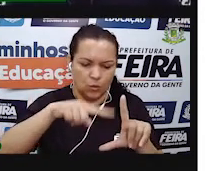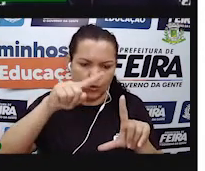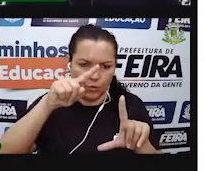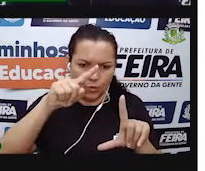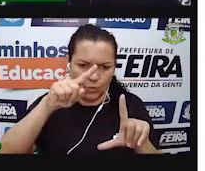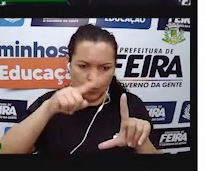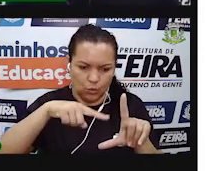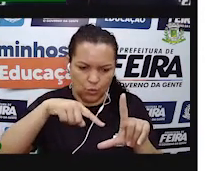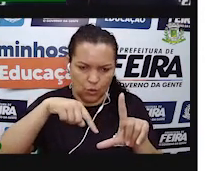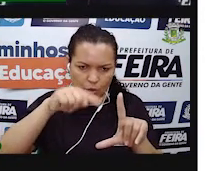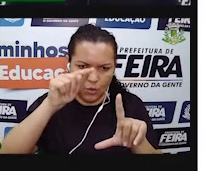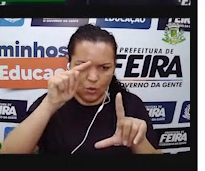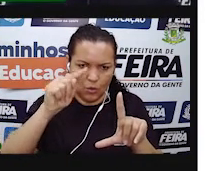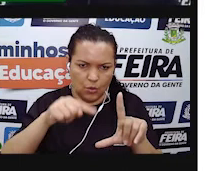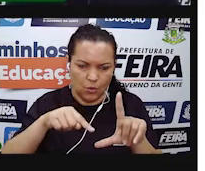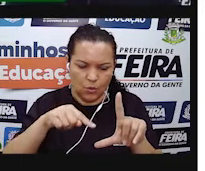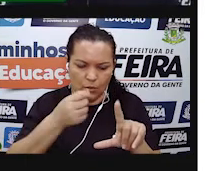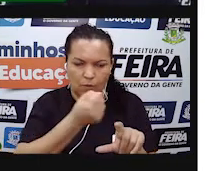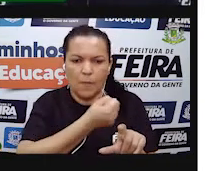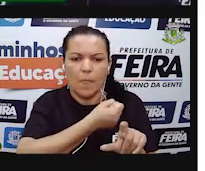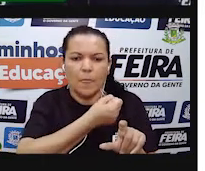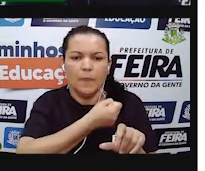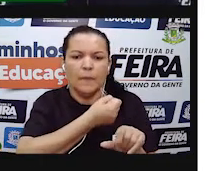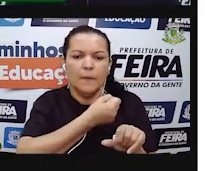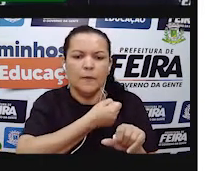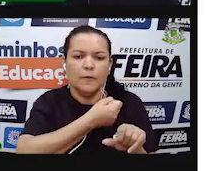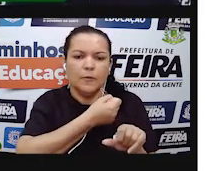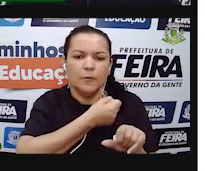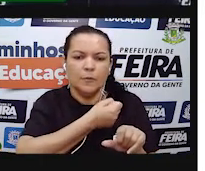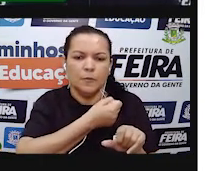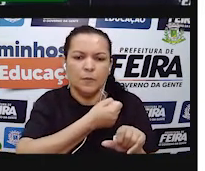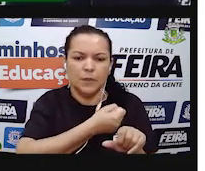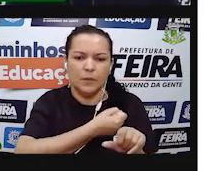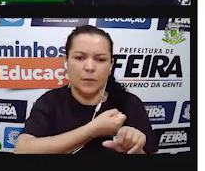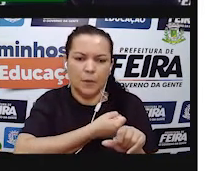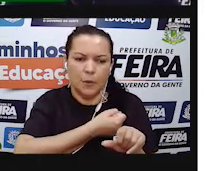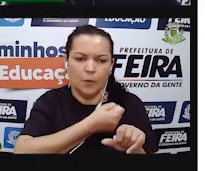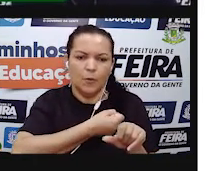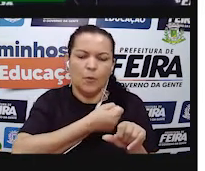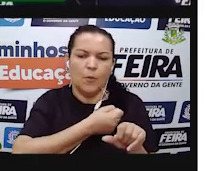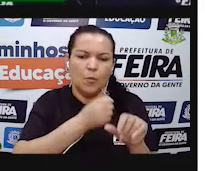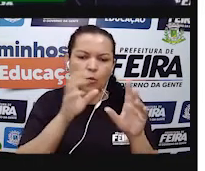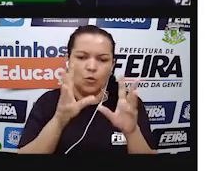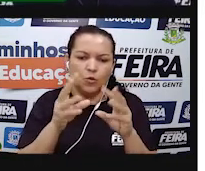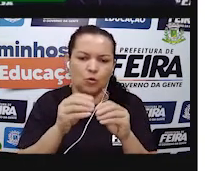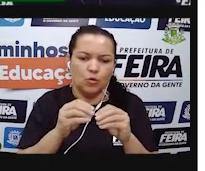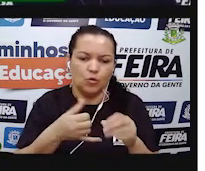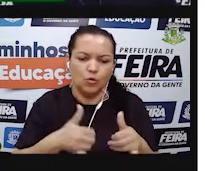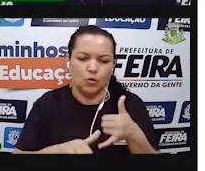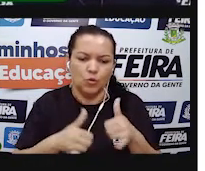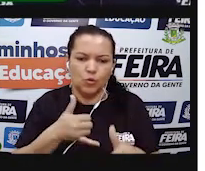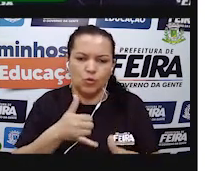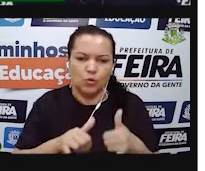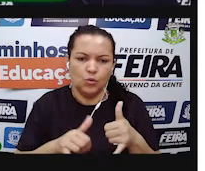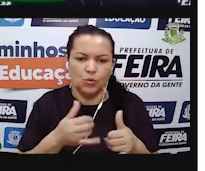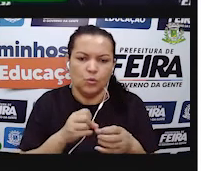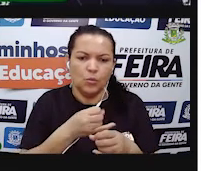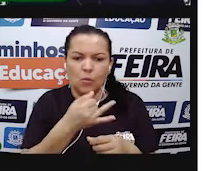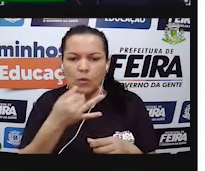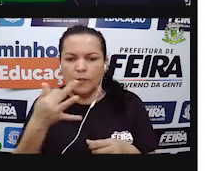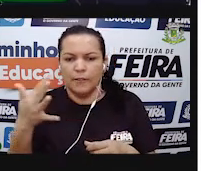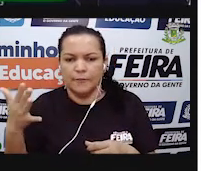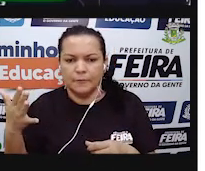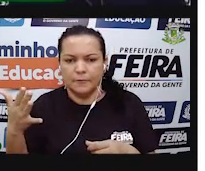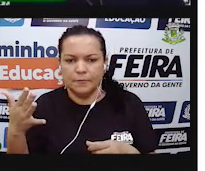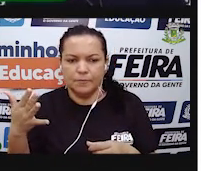2018, tem uma barrinha e ao lado da barrinha tem um número. E esse número é um número que representa o